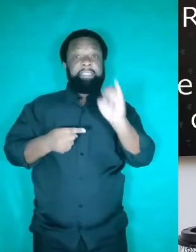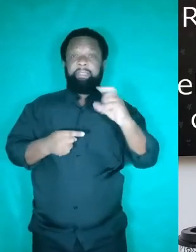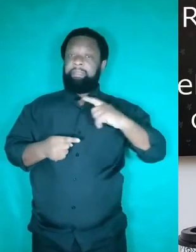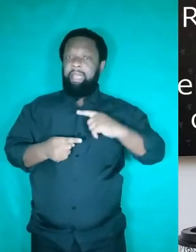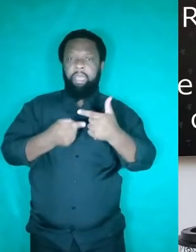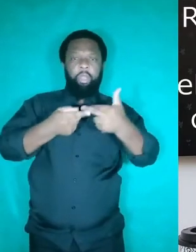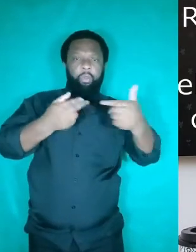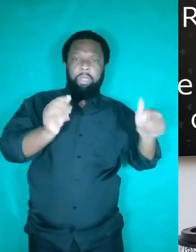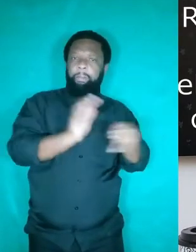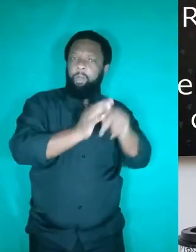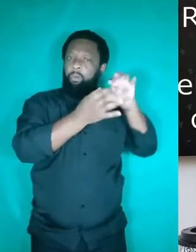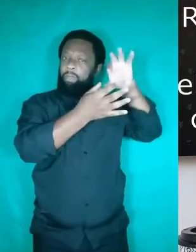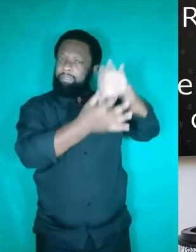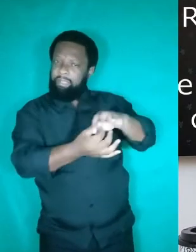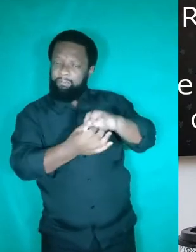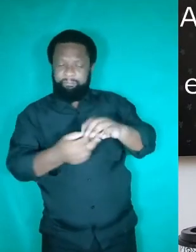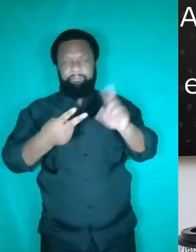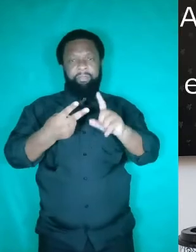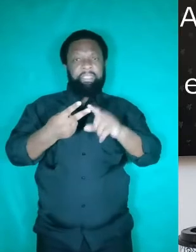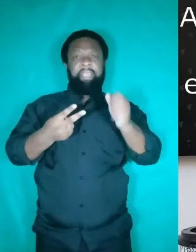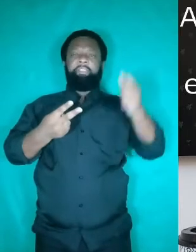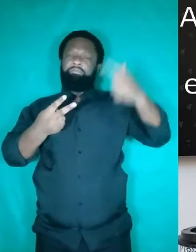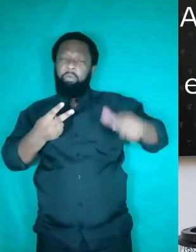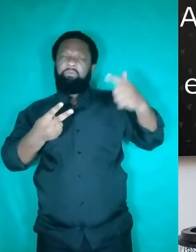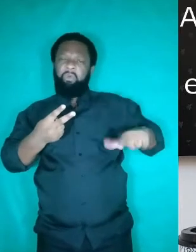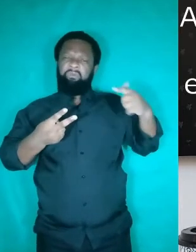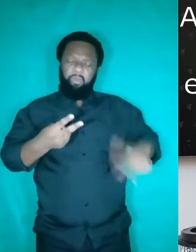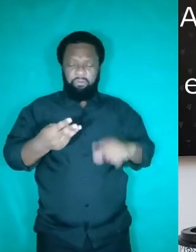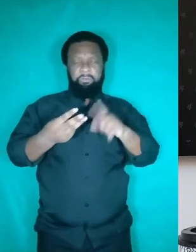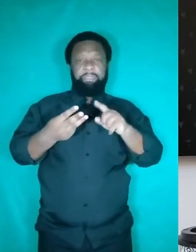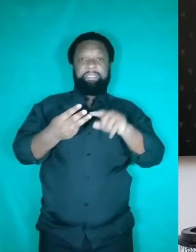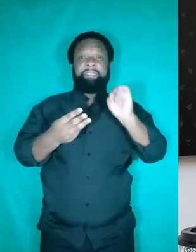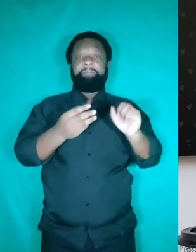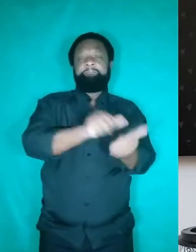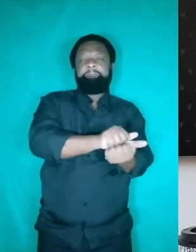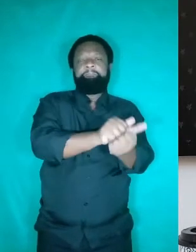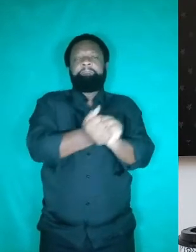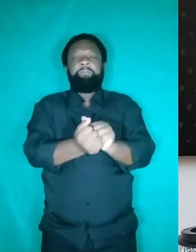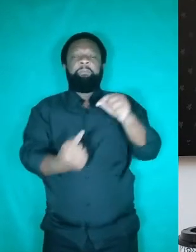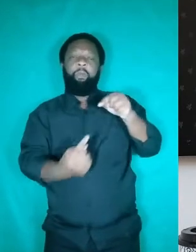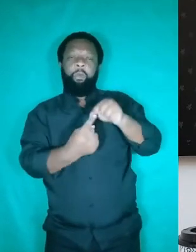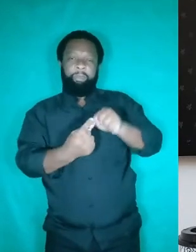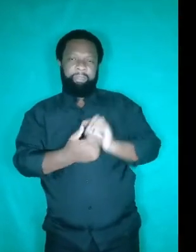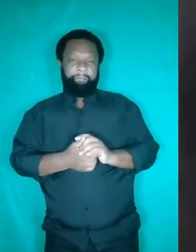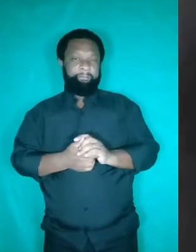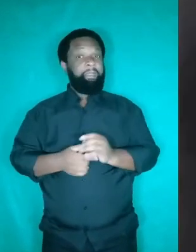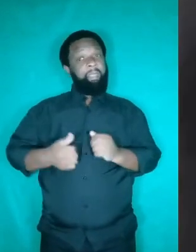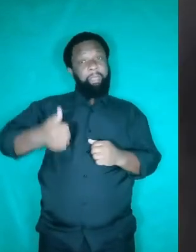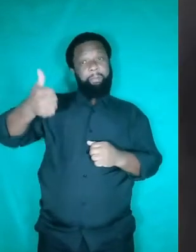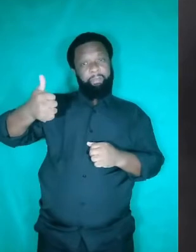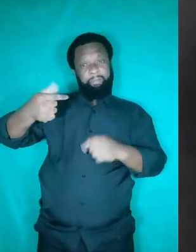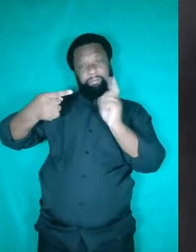Segundo, a repetição desses elementos. E terceiro, a adequação. Vamos começar com o primeiro